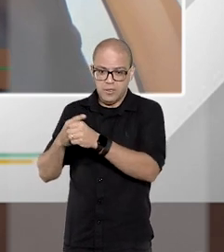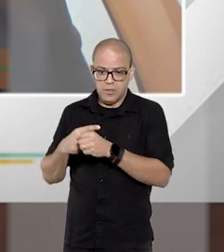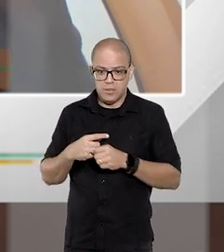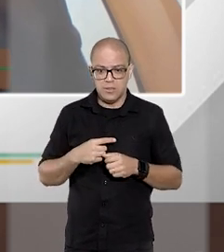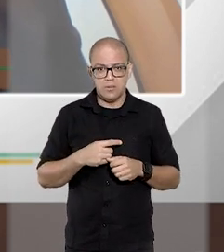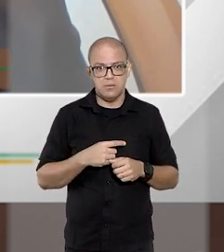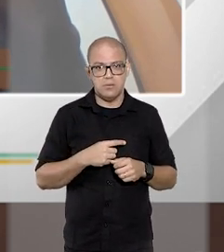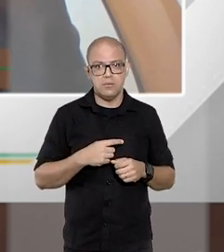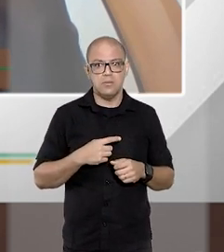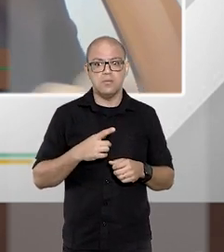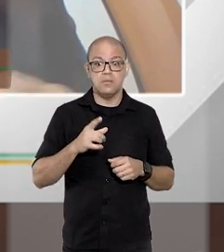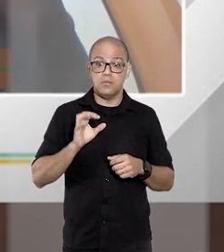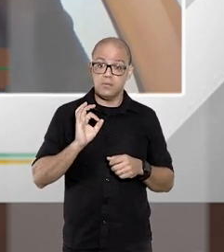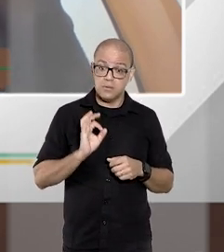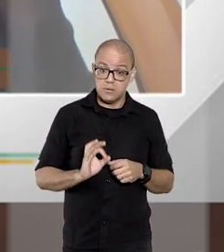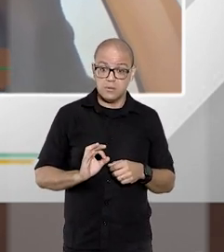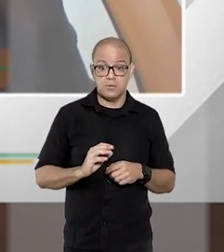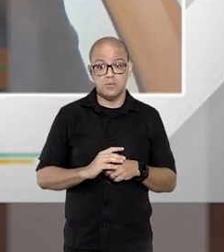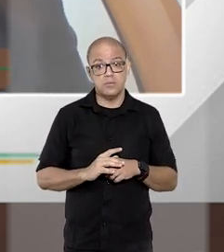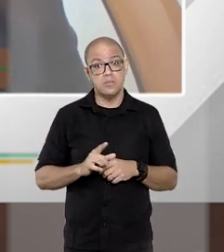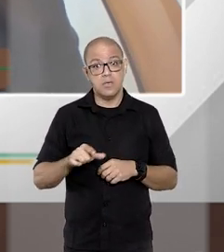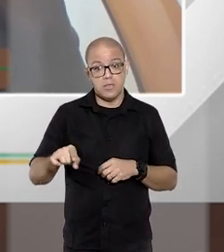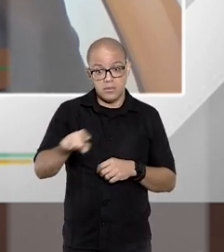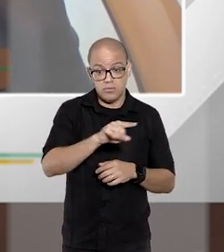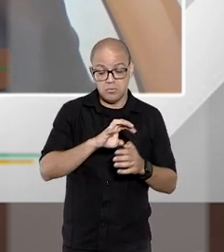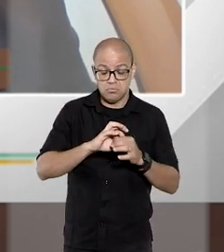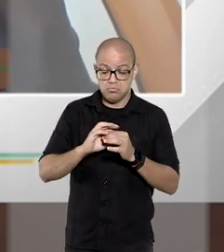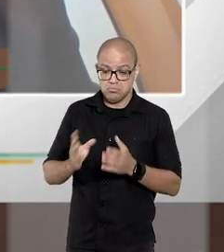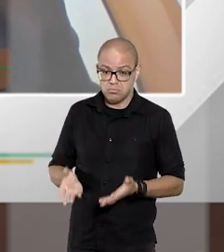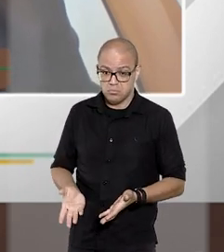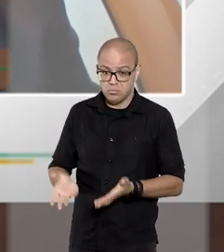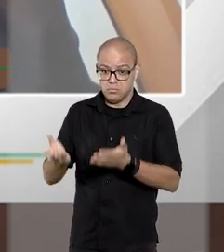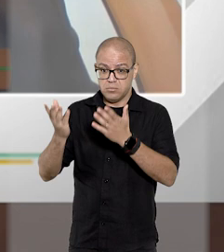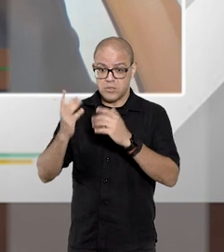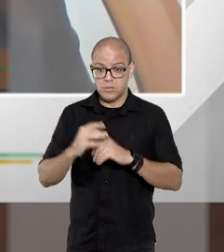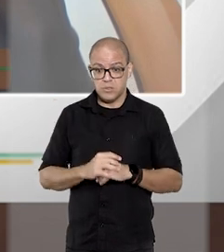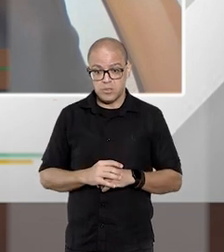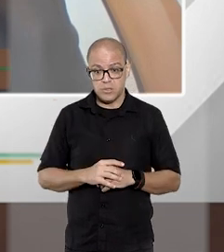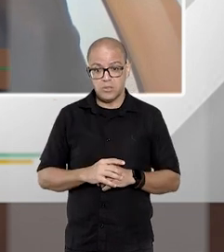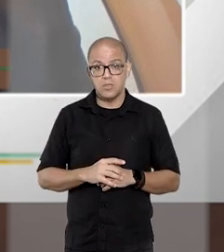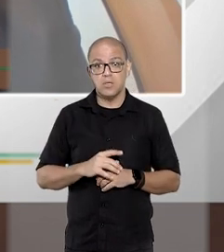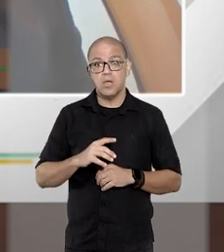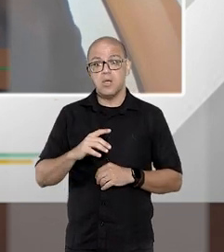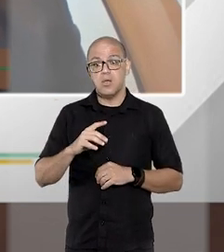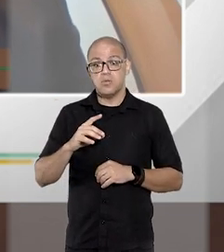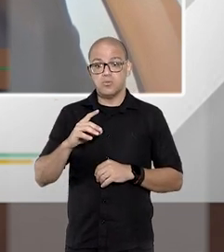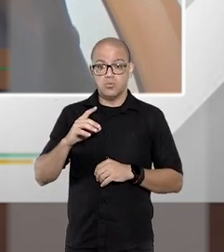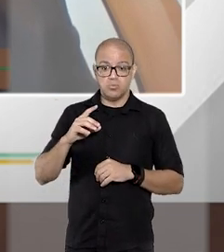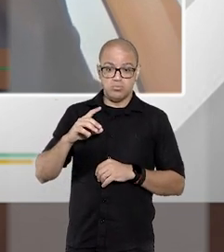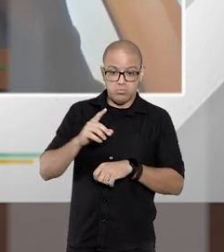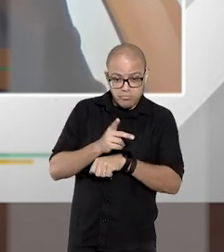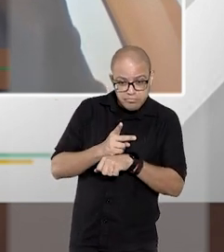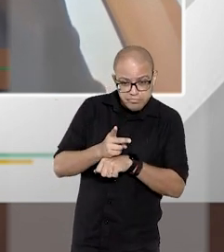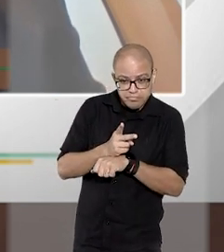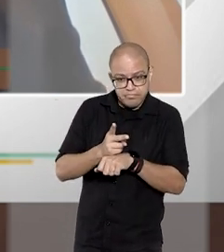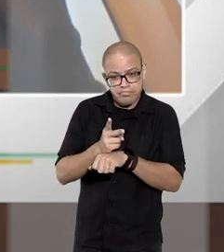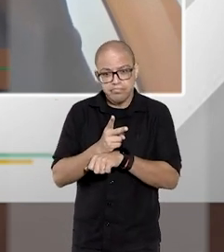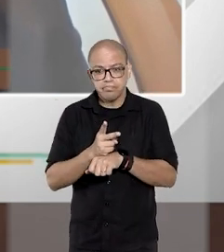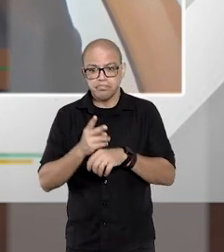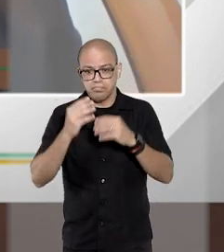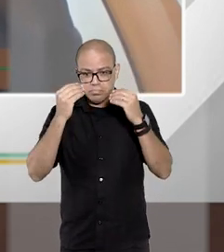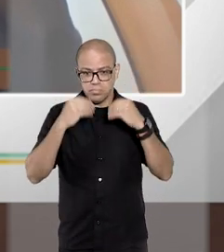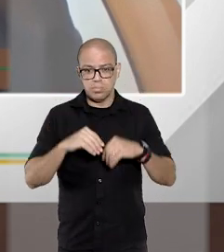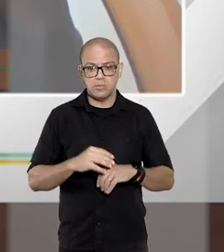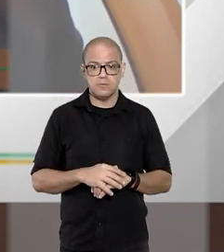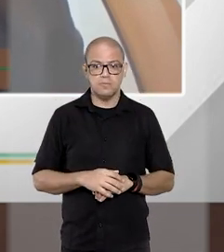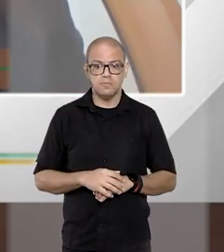situações efetivamente eles iriam autorizar os seus procuradores a conciliarem transigir ou